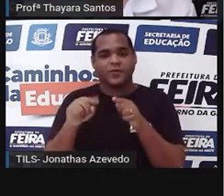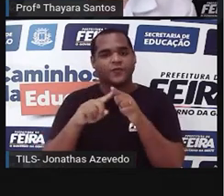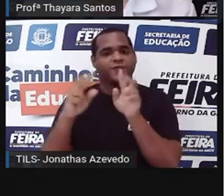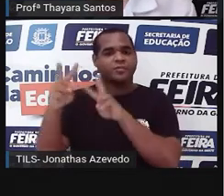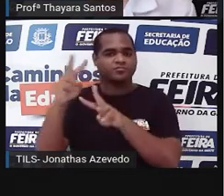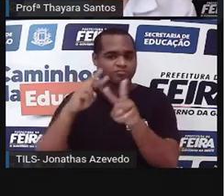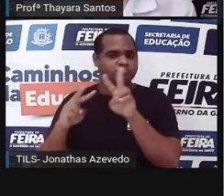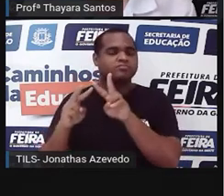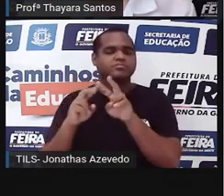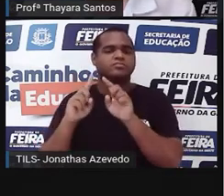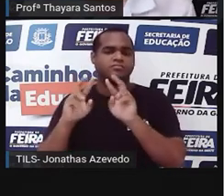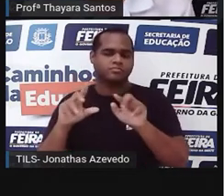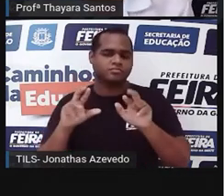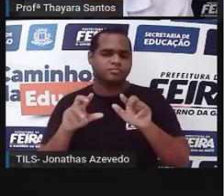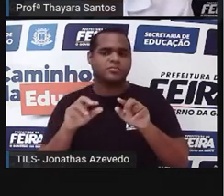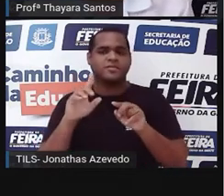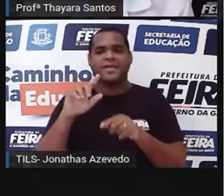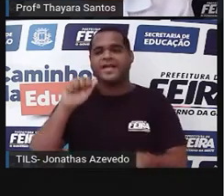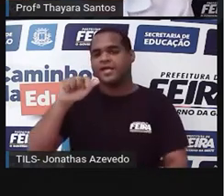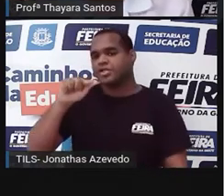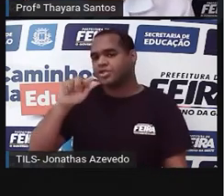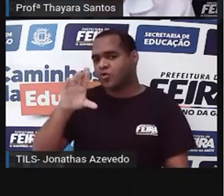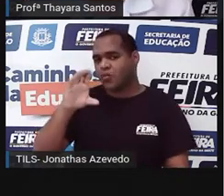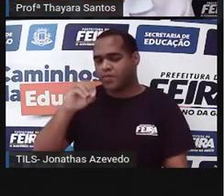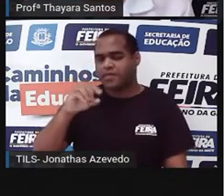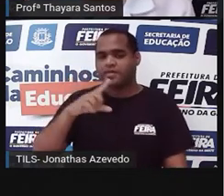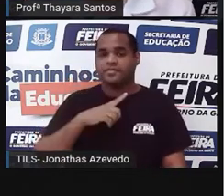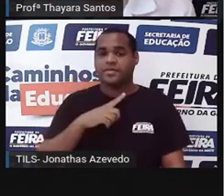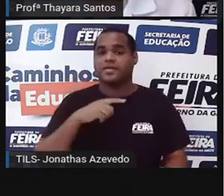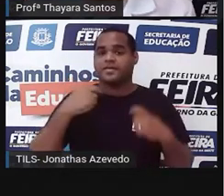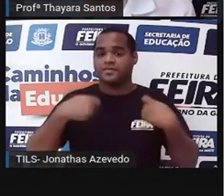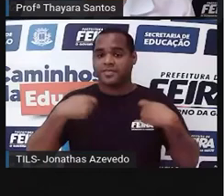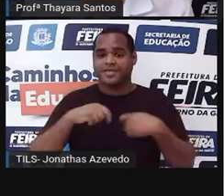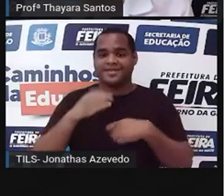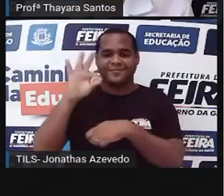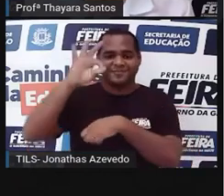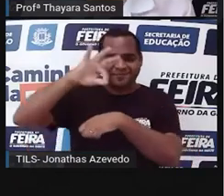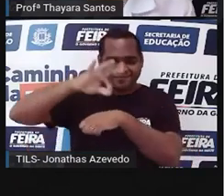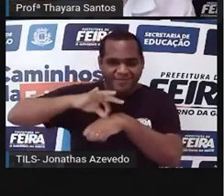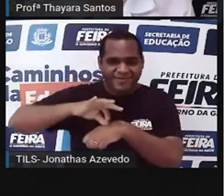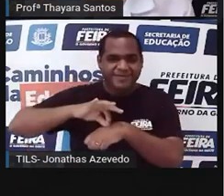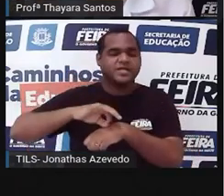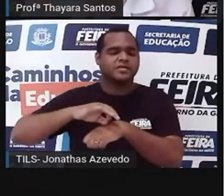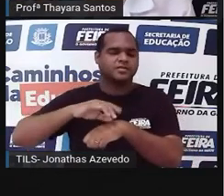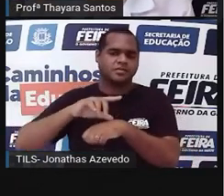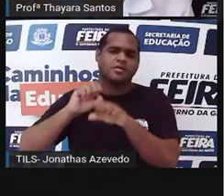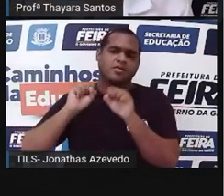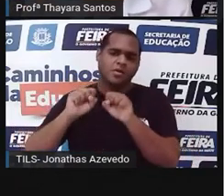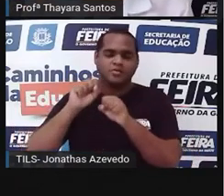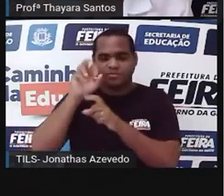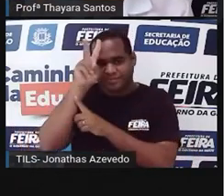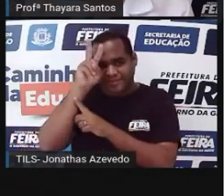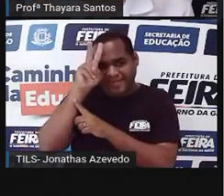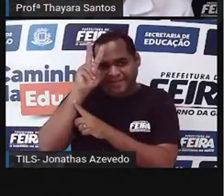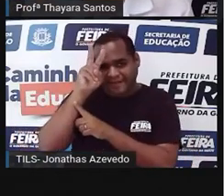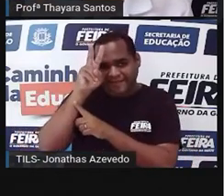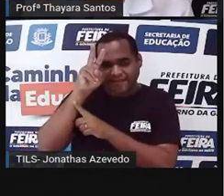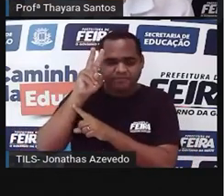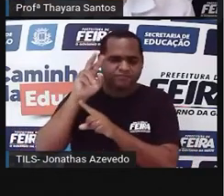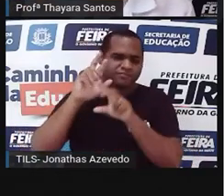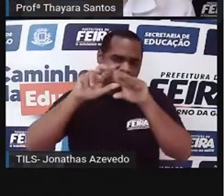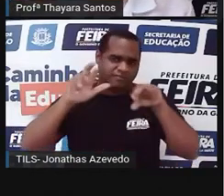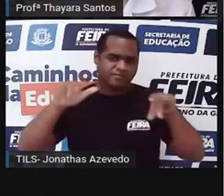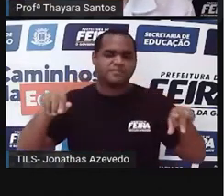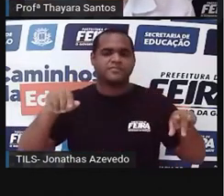vento. Aqui no caso das angiospermas, elas precisam dos agentes polinizadores, que podem ser os insetos de uma forma geral.